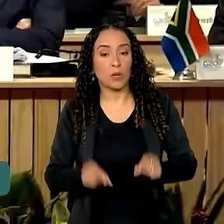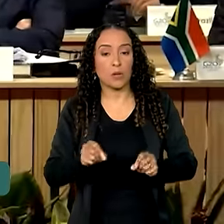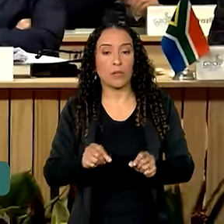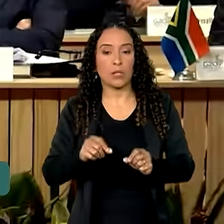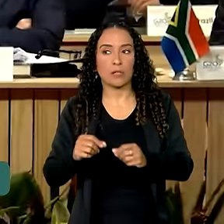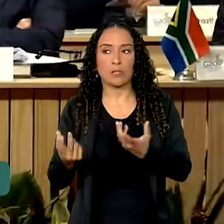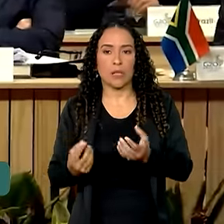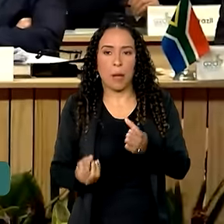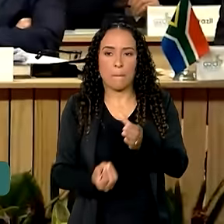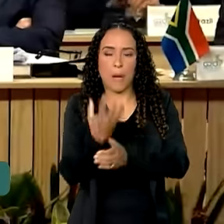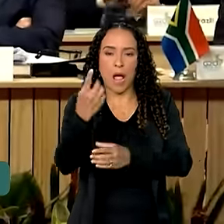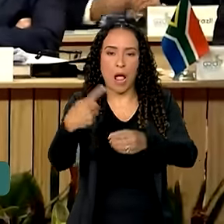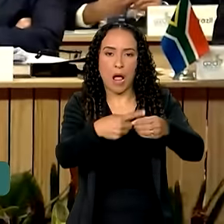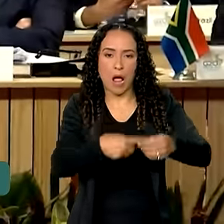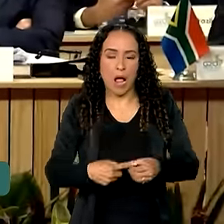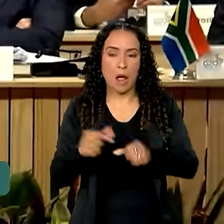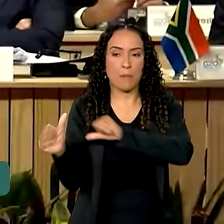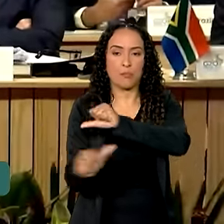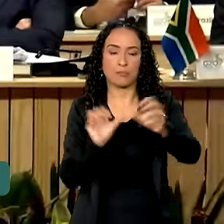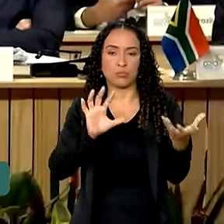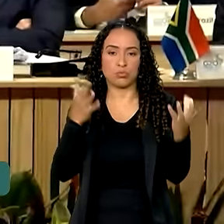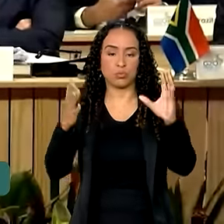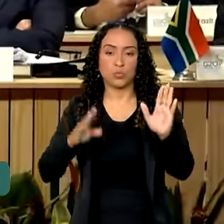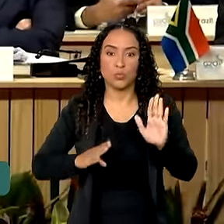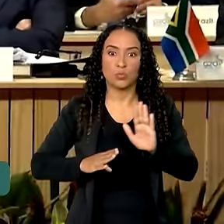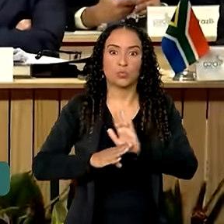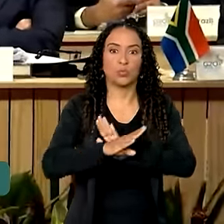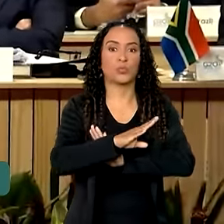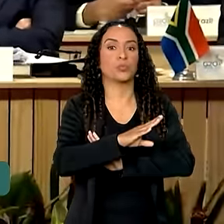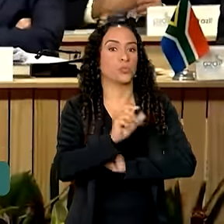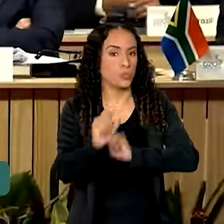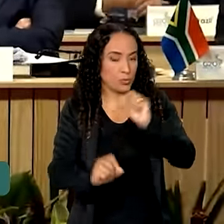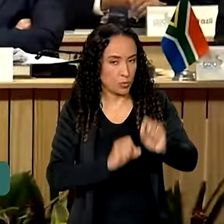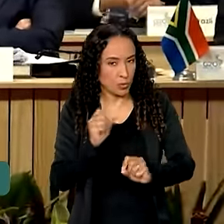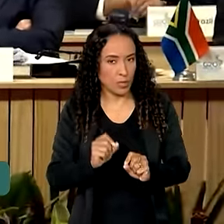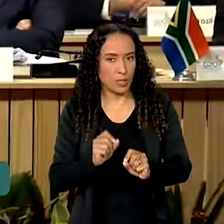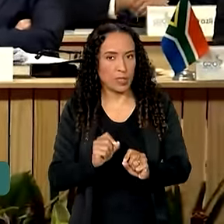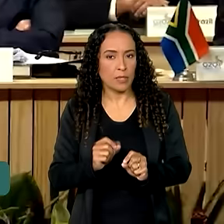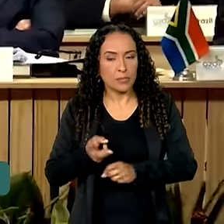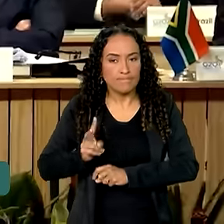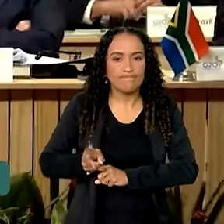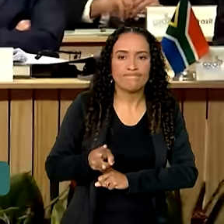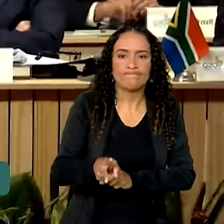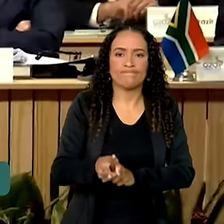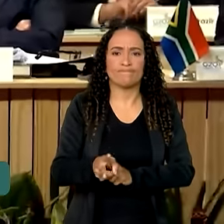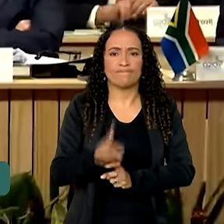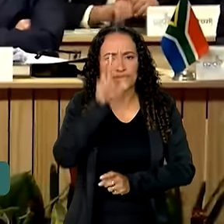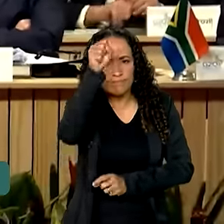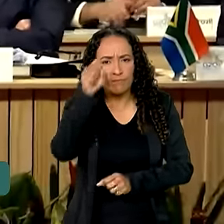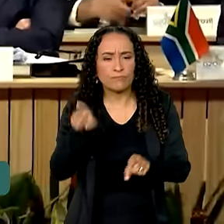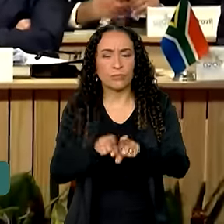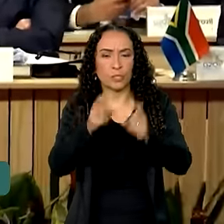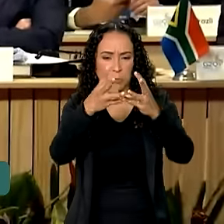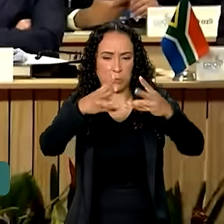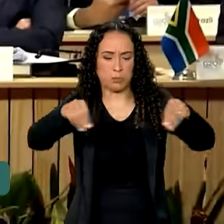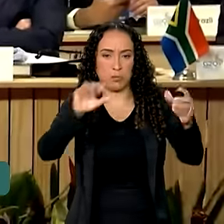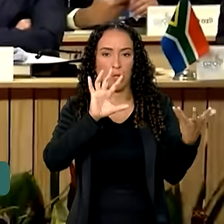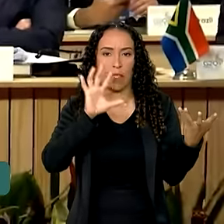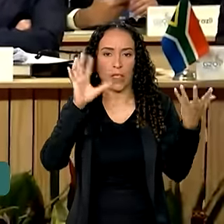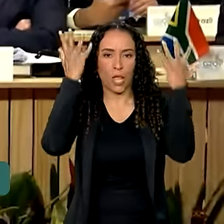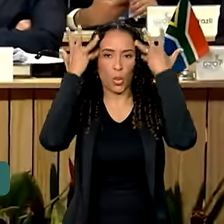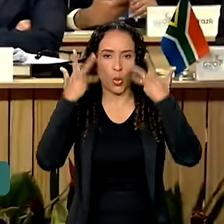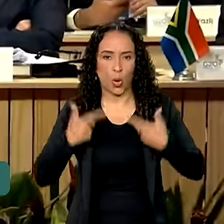desordenada e as mudanças climáticas aumentaram sobremaneira a frequência e a intensidade dos desastres naturais.